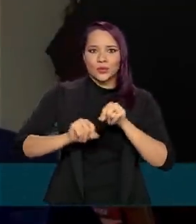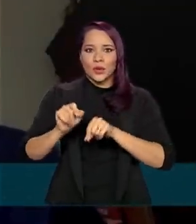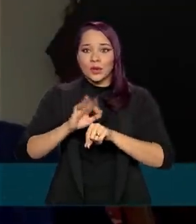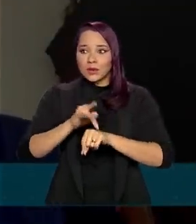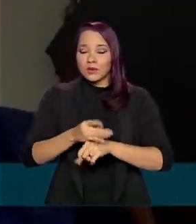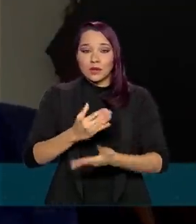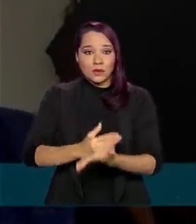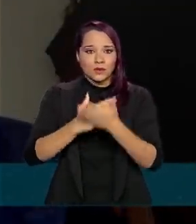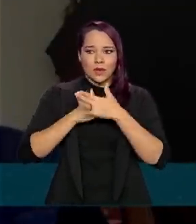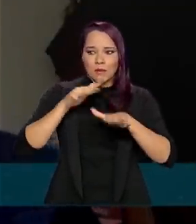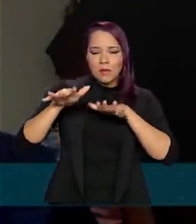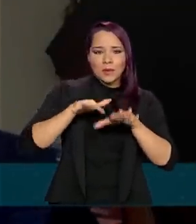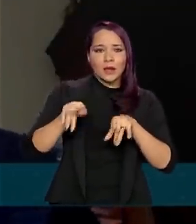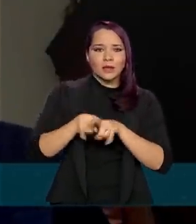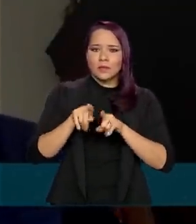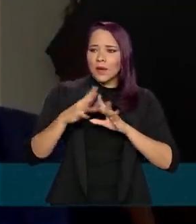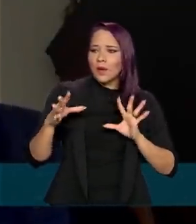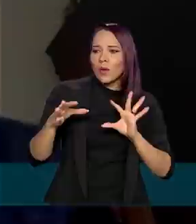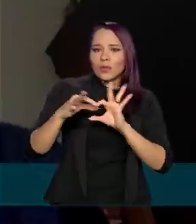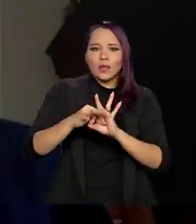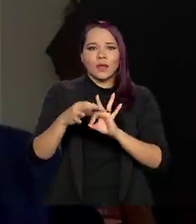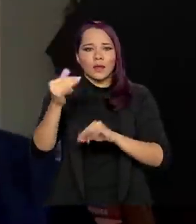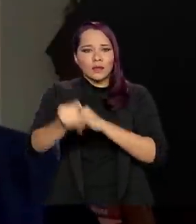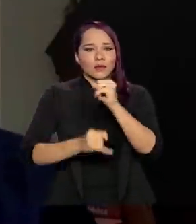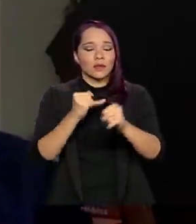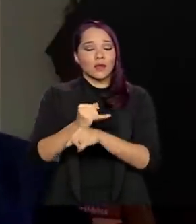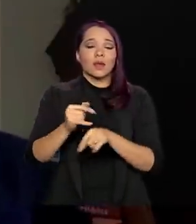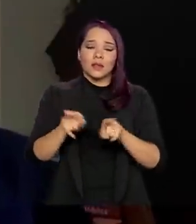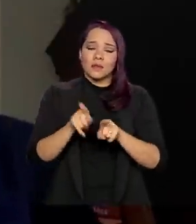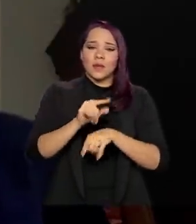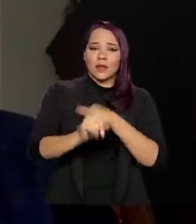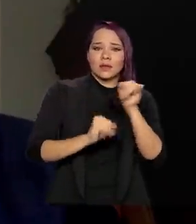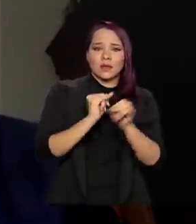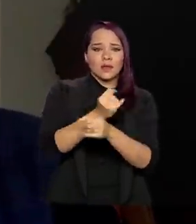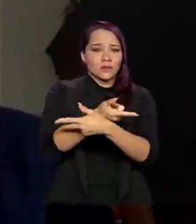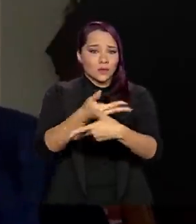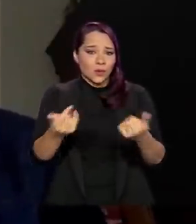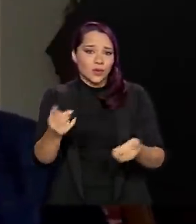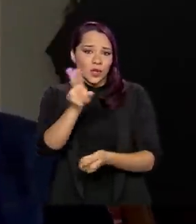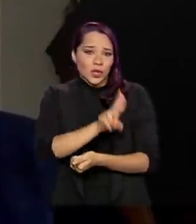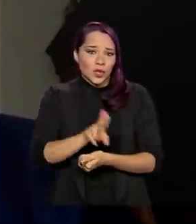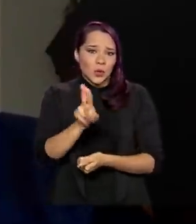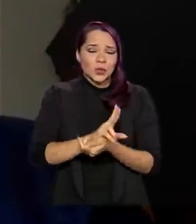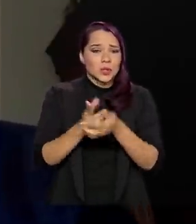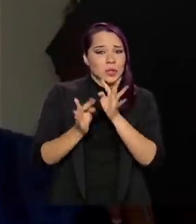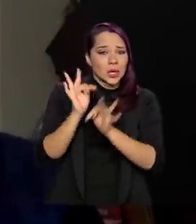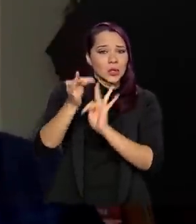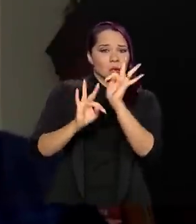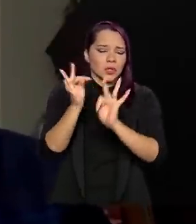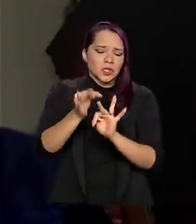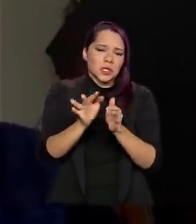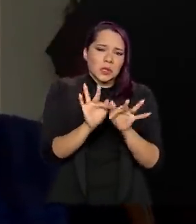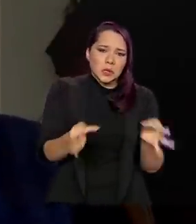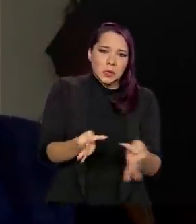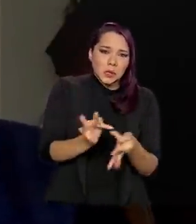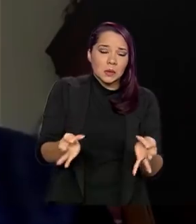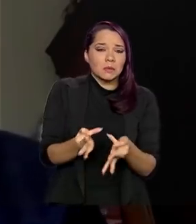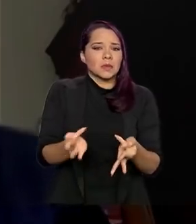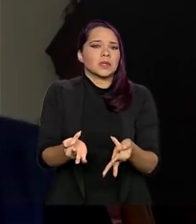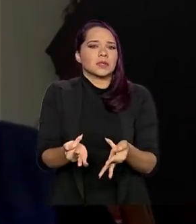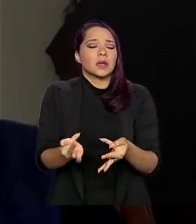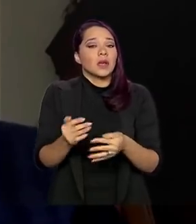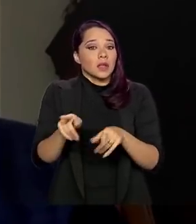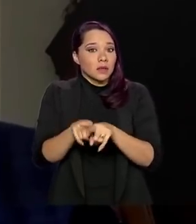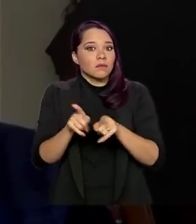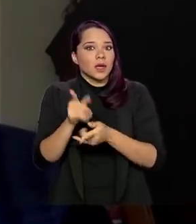mobilidade, quanto na conexão à internet e quanto até em internet das coisas, que usa desde tecnologias de baixa capacidade e baixa